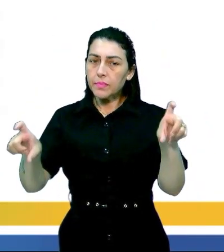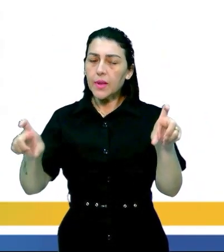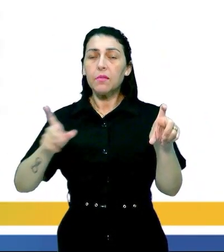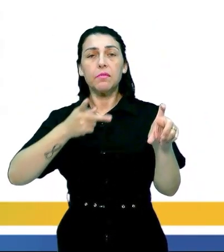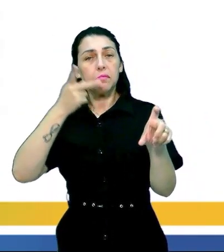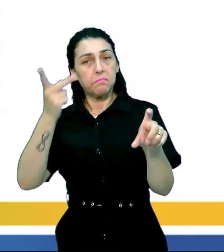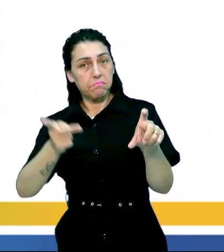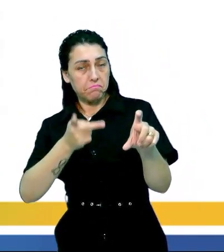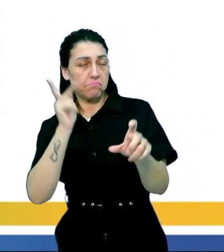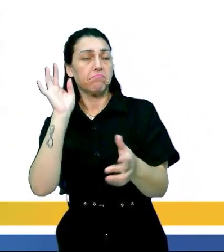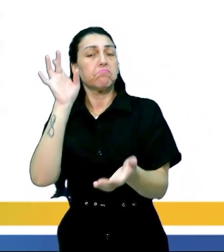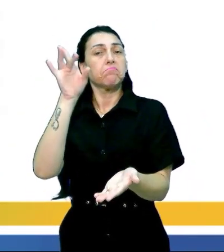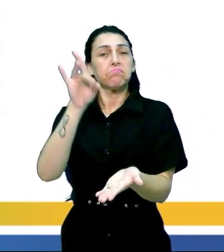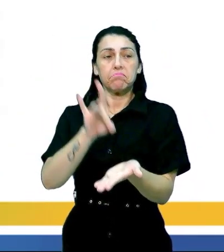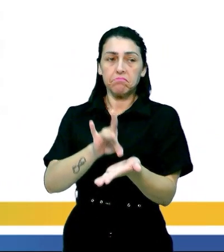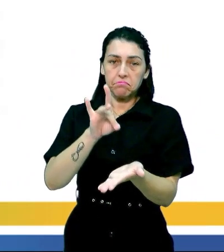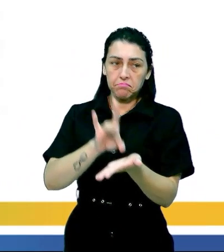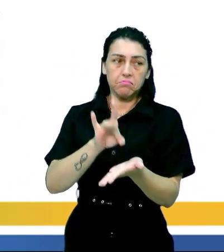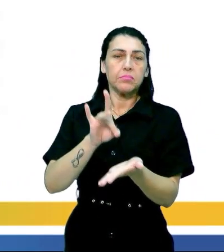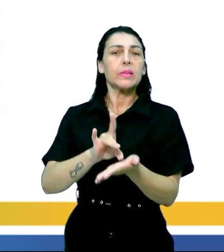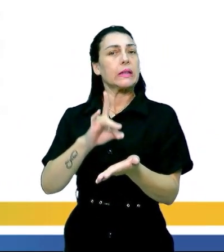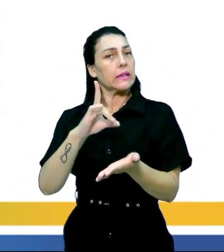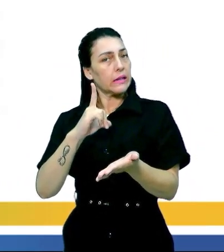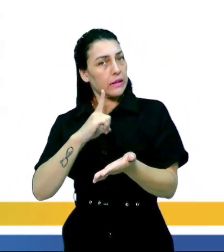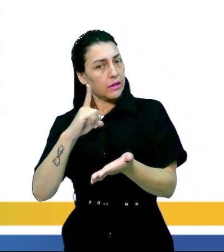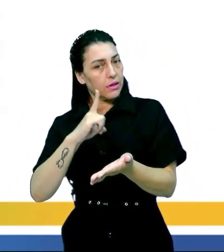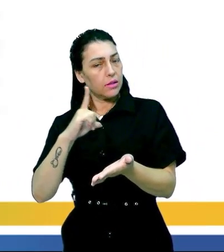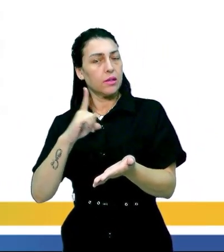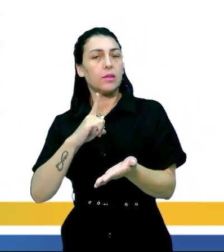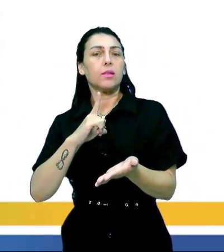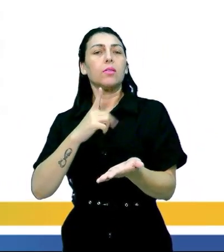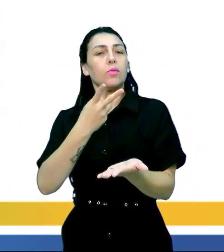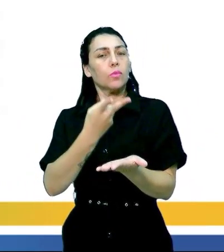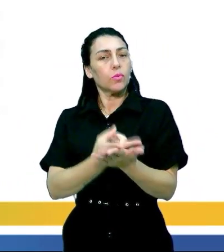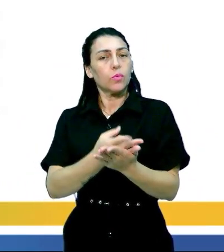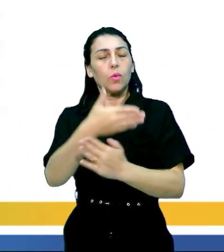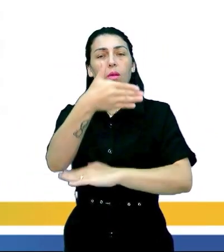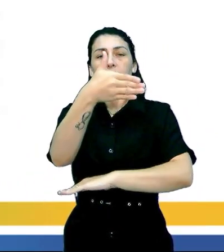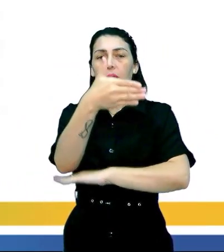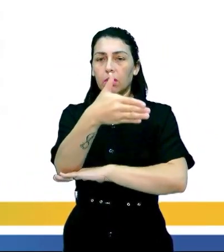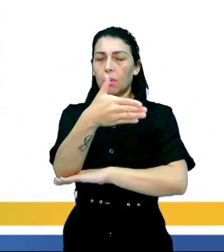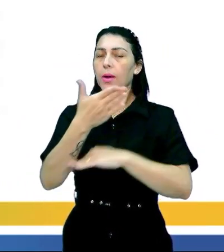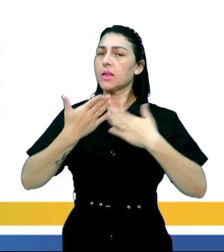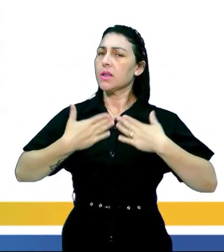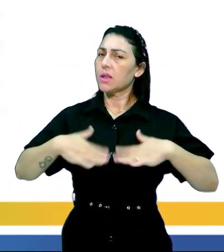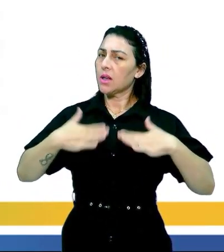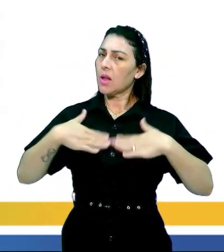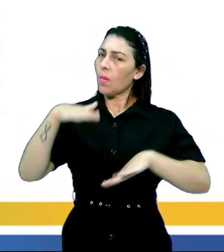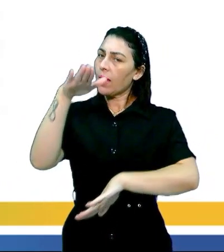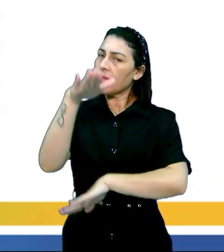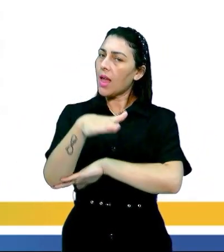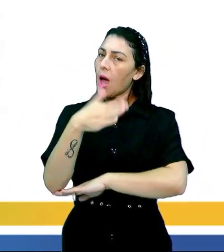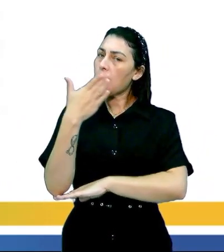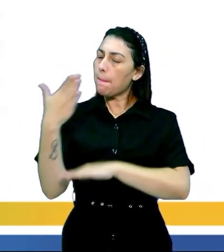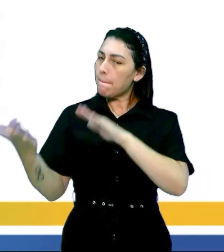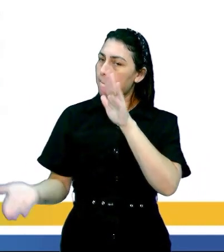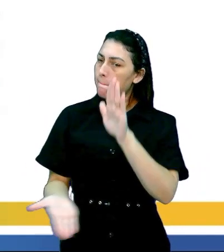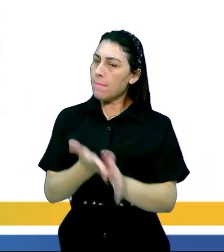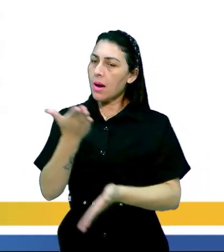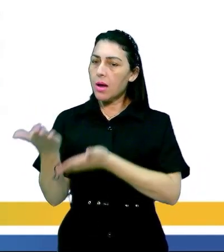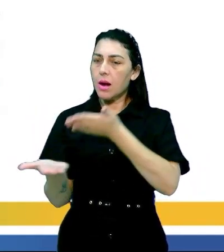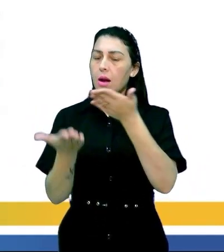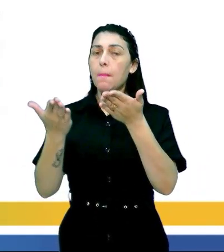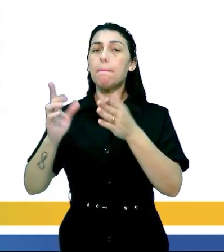fala que realmente né o eles eles se hospedam no hotel né e tem uma tarde gloriosa mas isso aí é uma